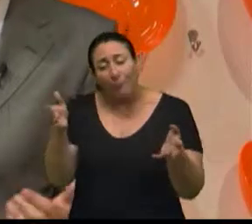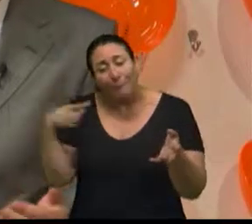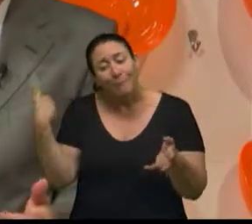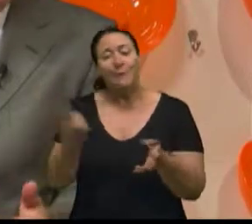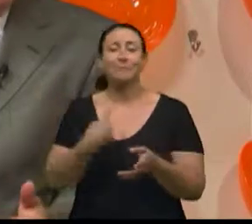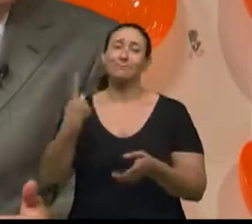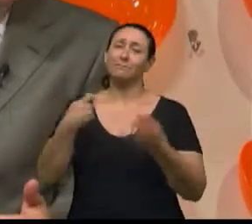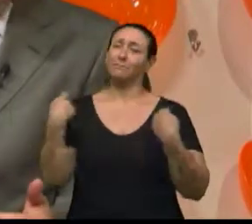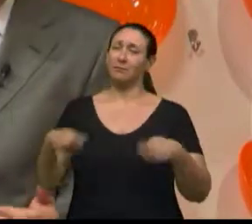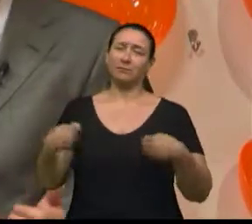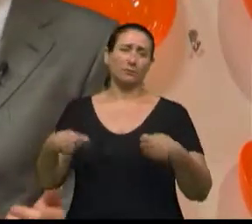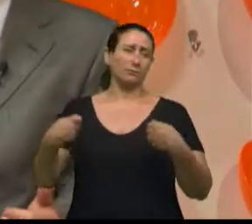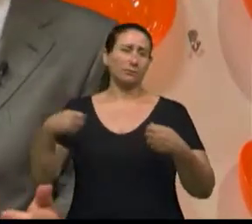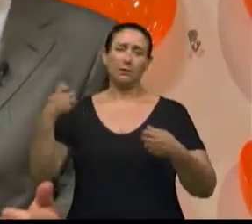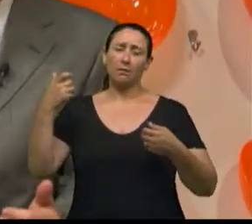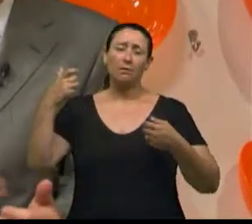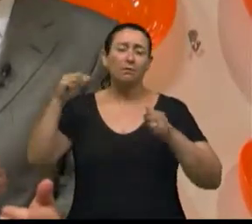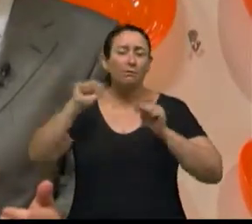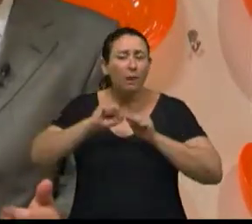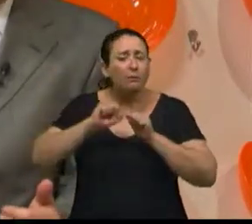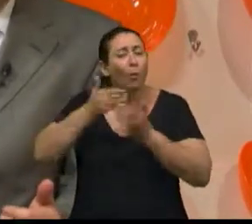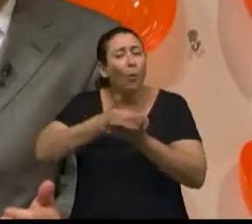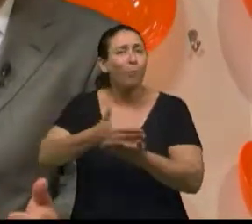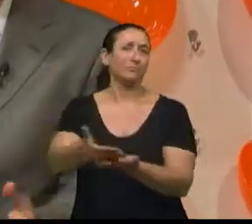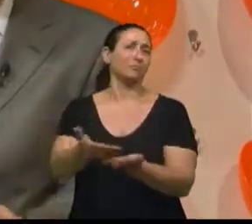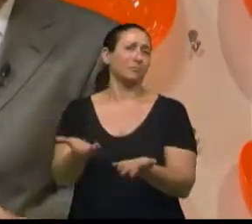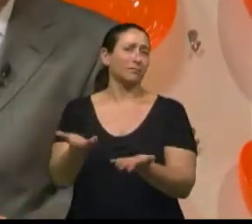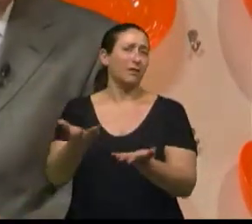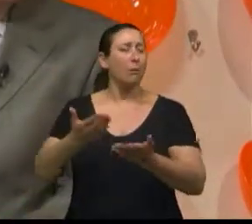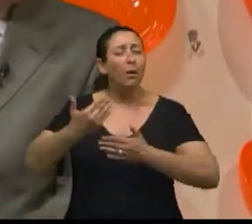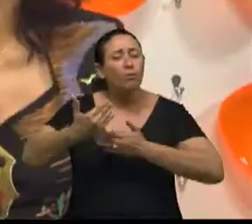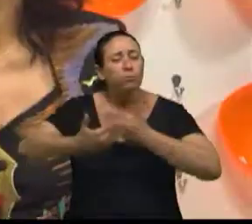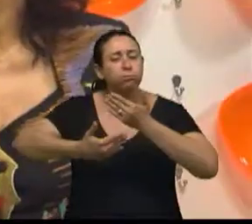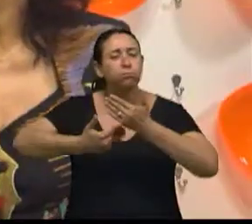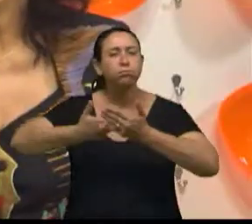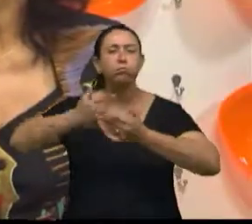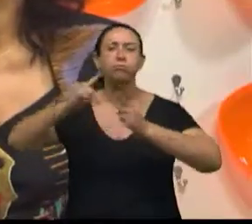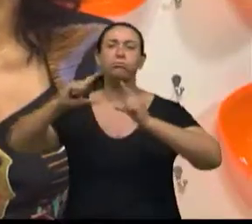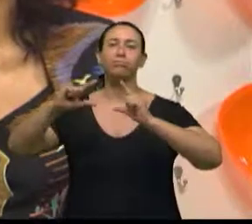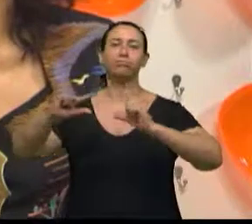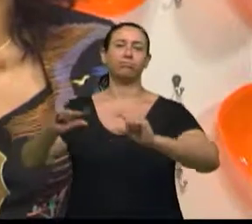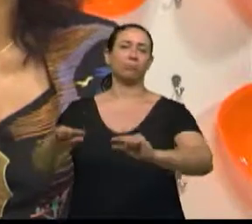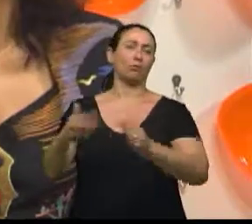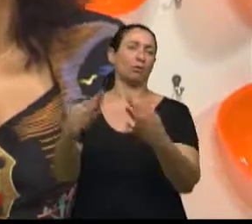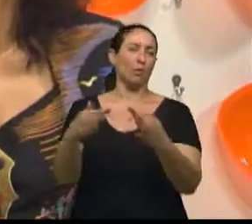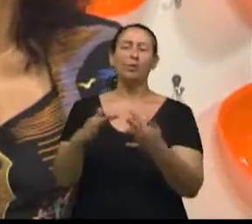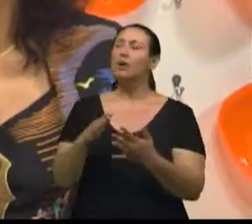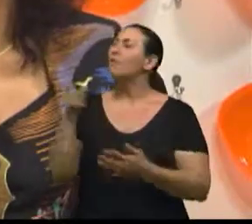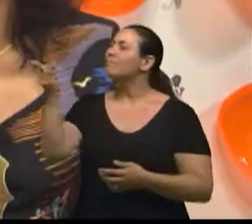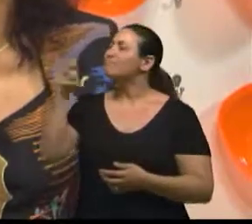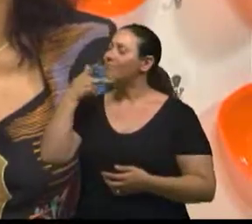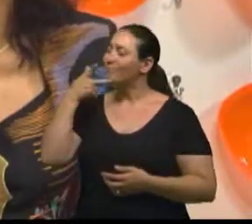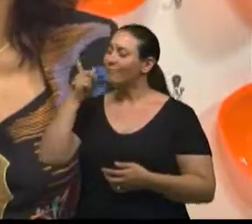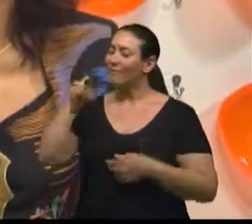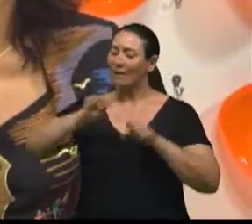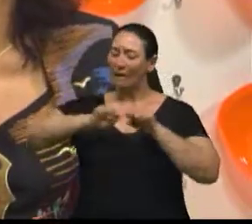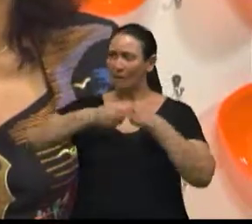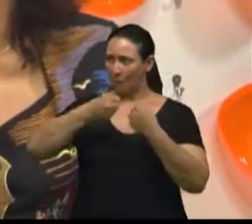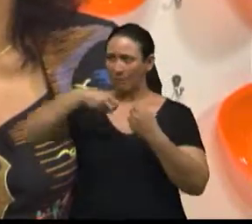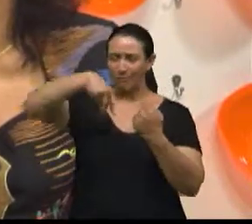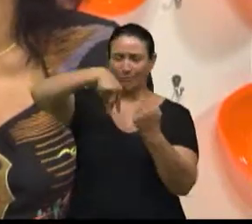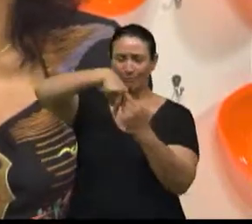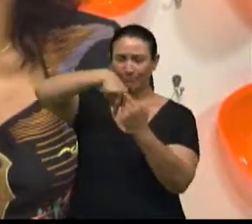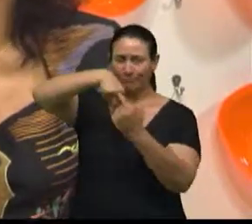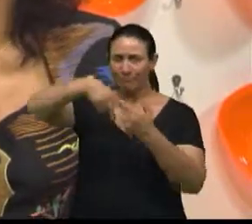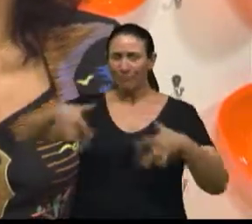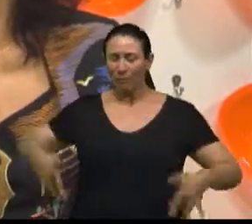suplementar isso para começar evoluindo. O senhor falou da fratura no quadril e que normalmente,